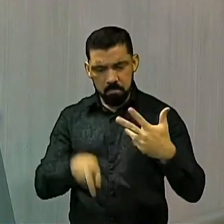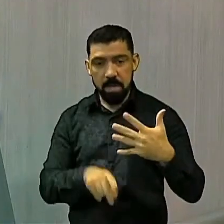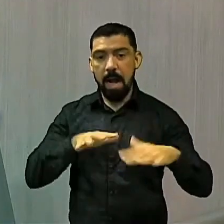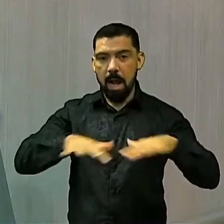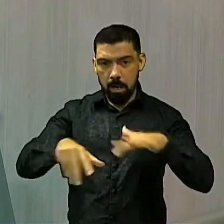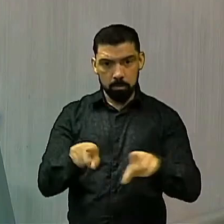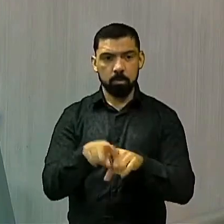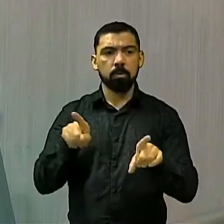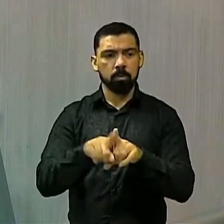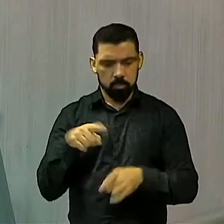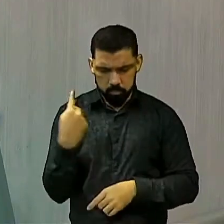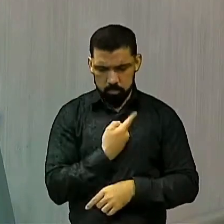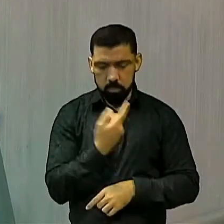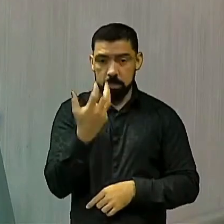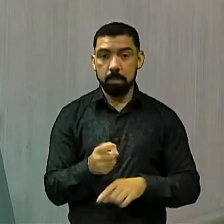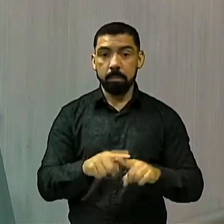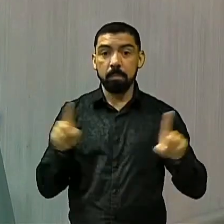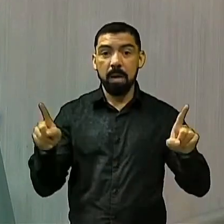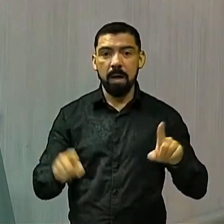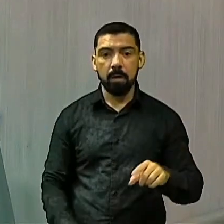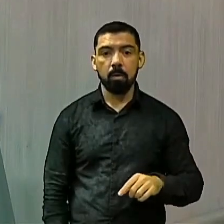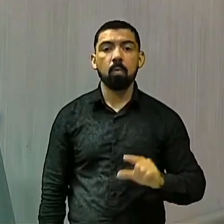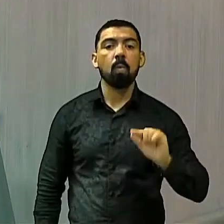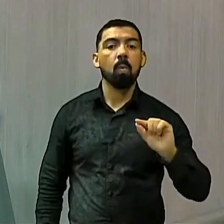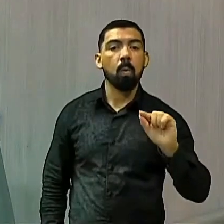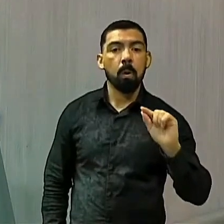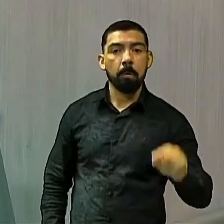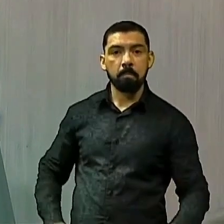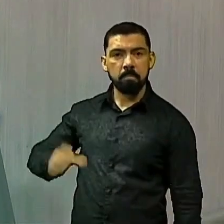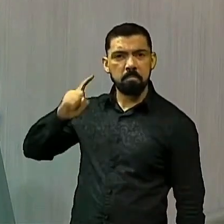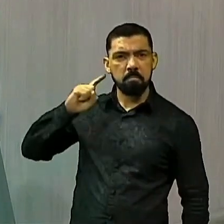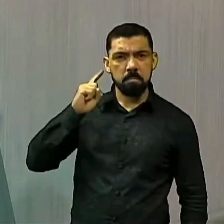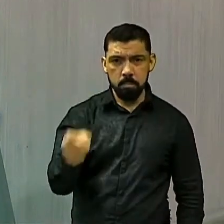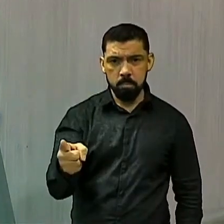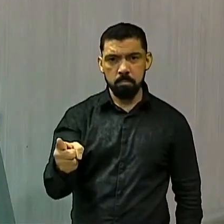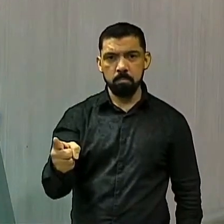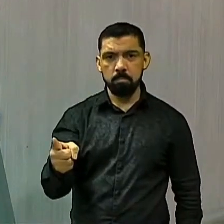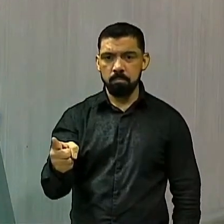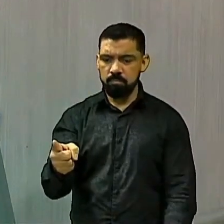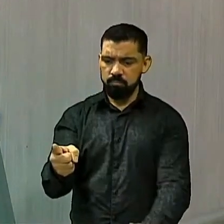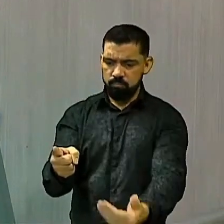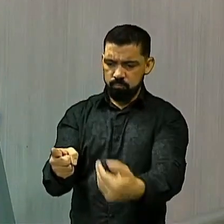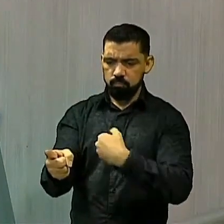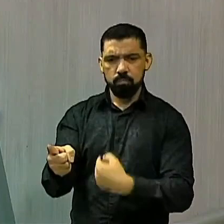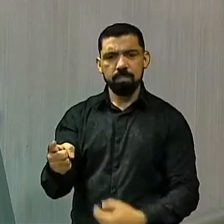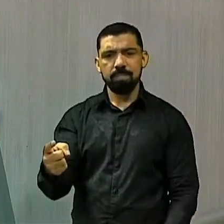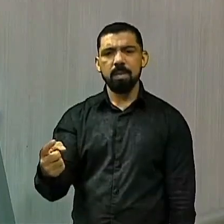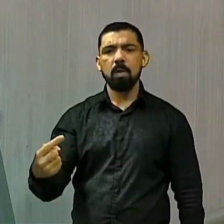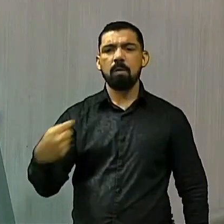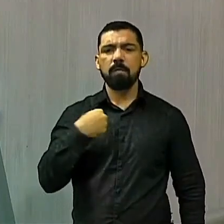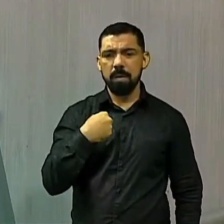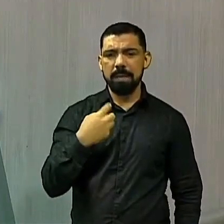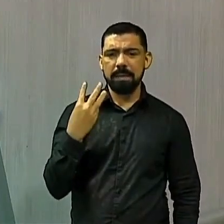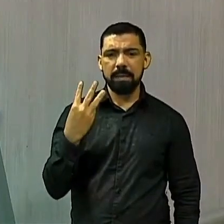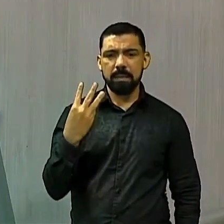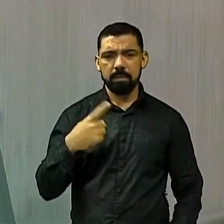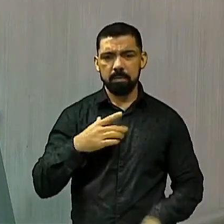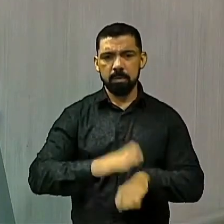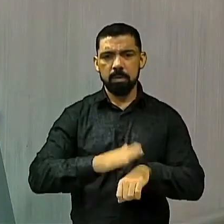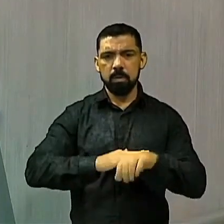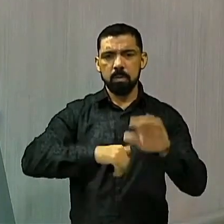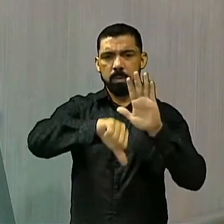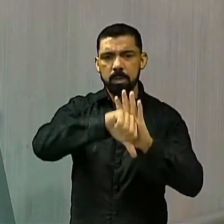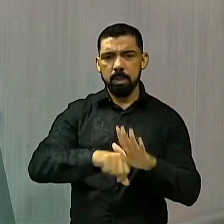ações. Mas com um dedo, quem aponta com um dedo, tem três de volta dizendo os crimes praticados.